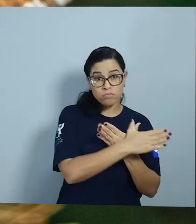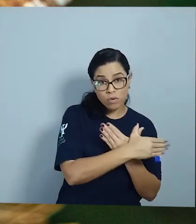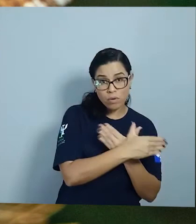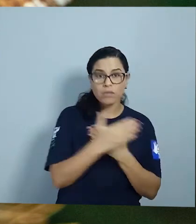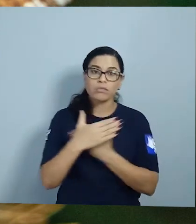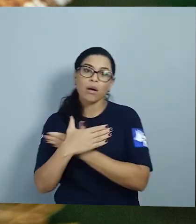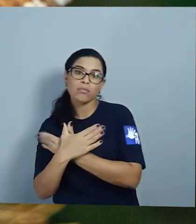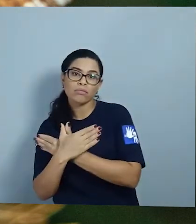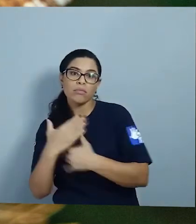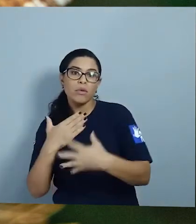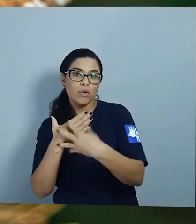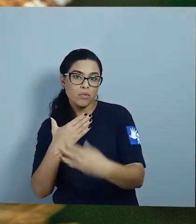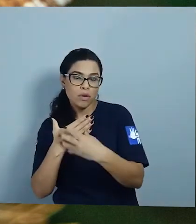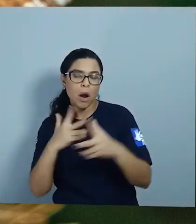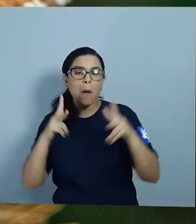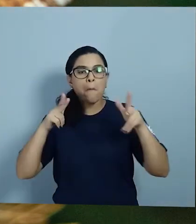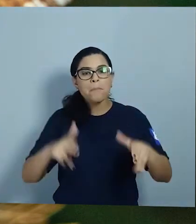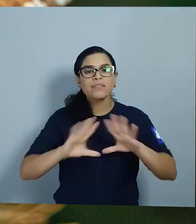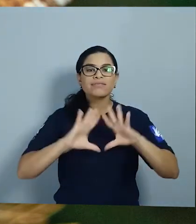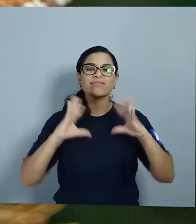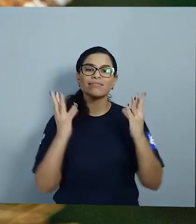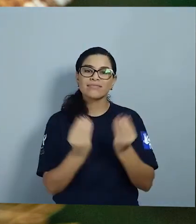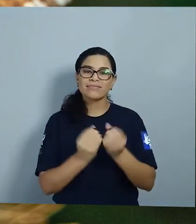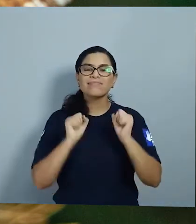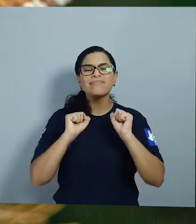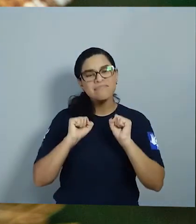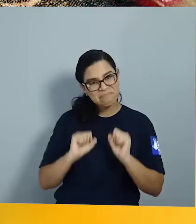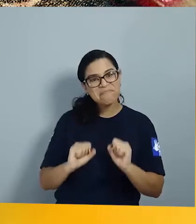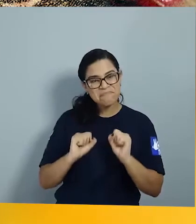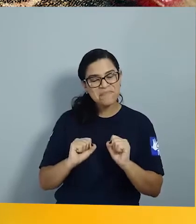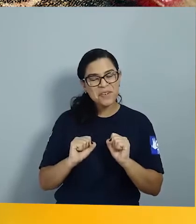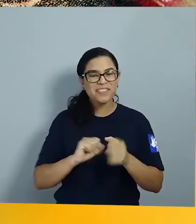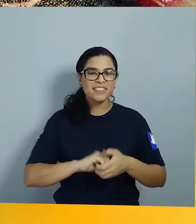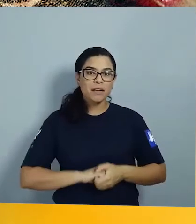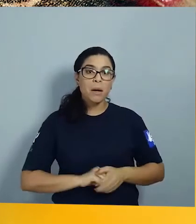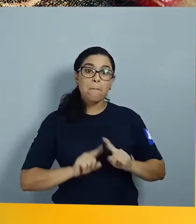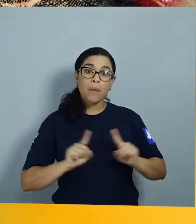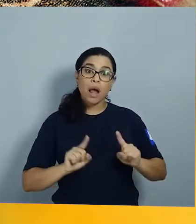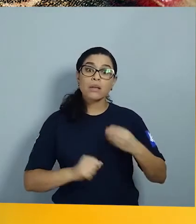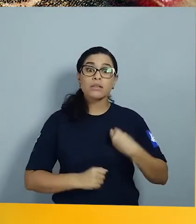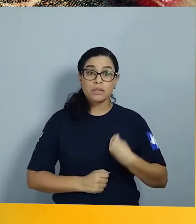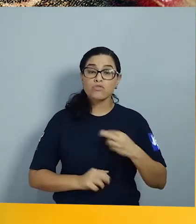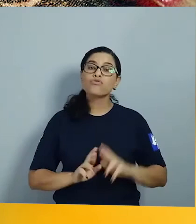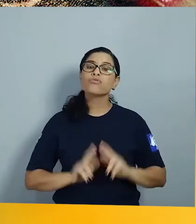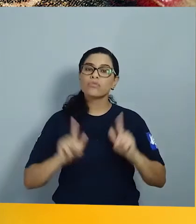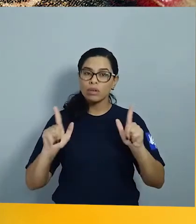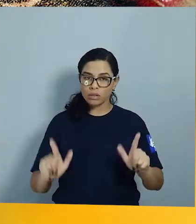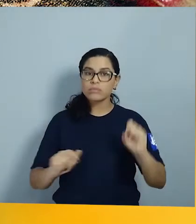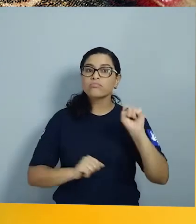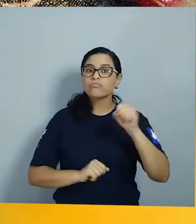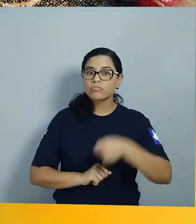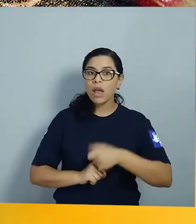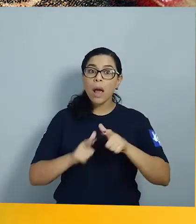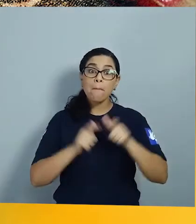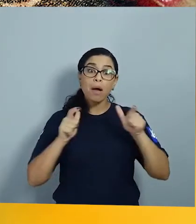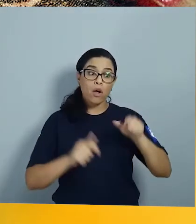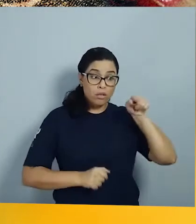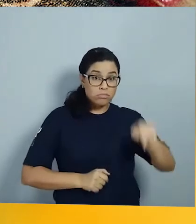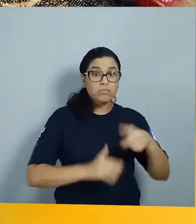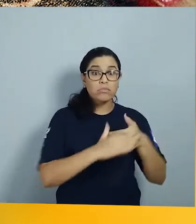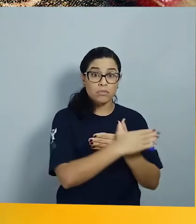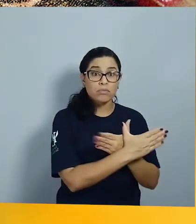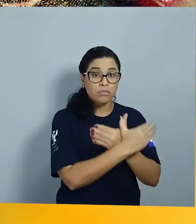ordem, podemos dizer que são do mesmo time Mas elas possuem muitas diferenças, a maioria das